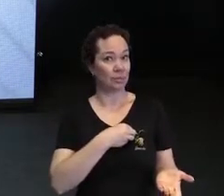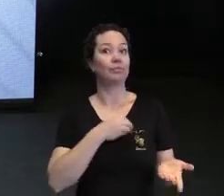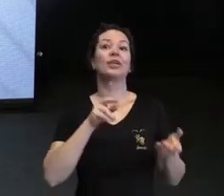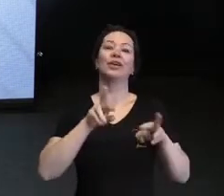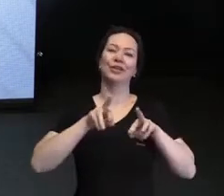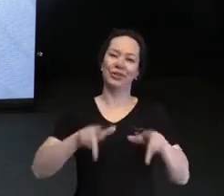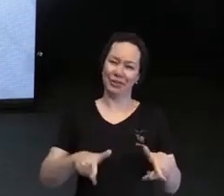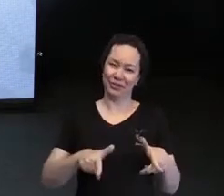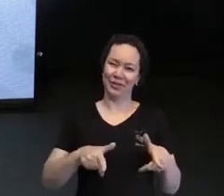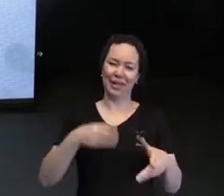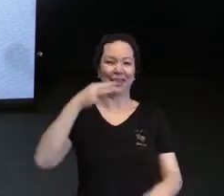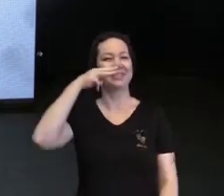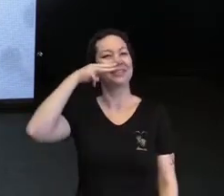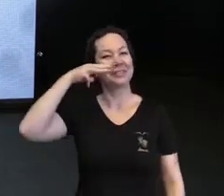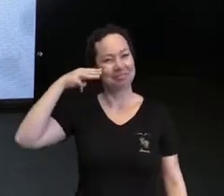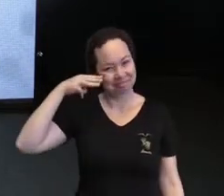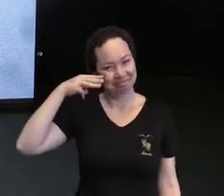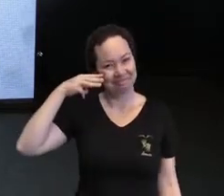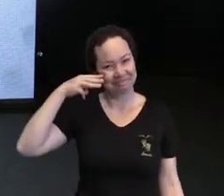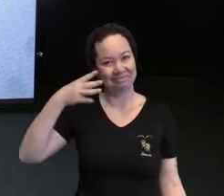Fábio, que se apresentou agora há pouco.